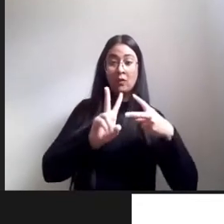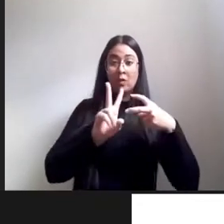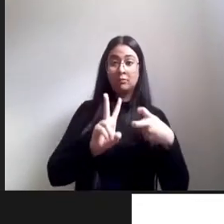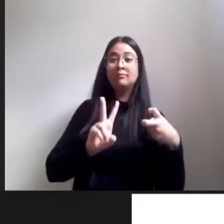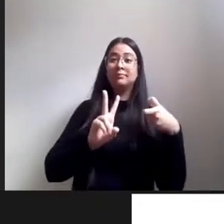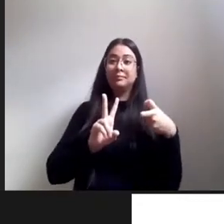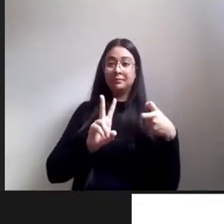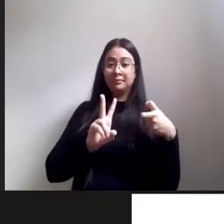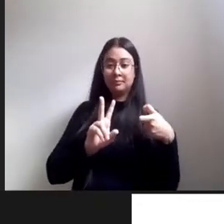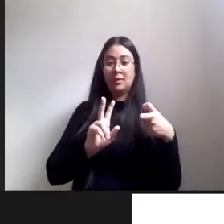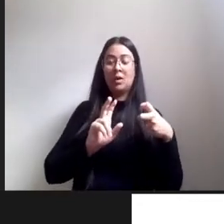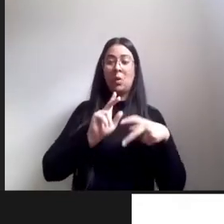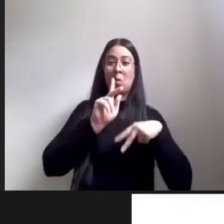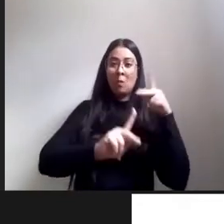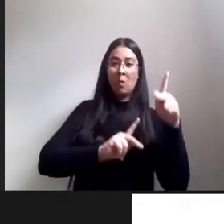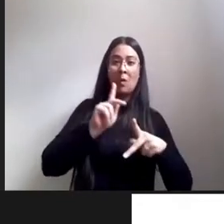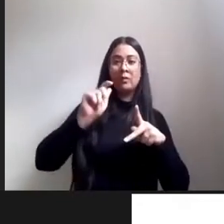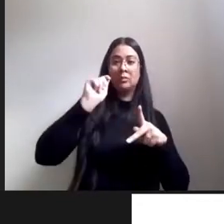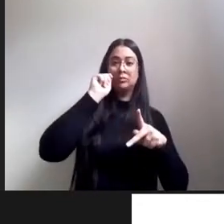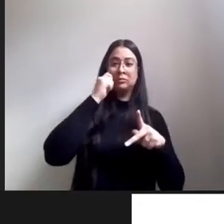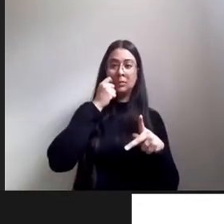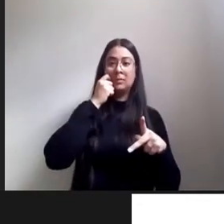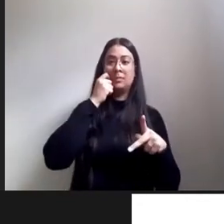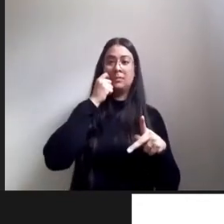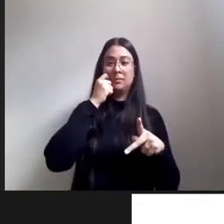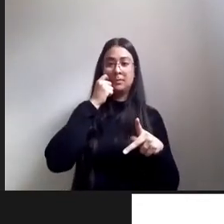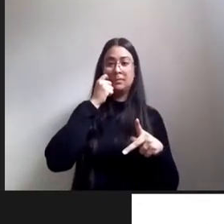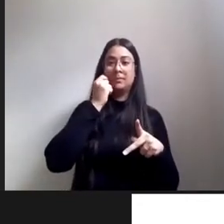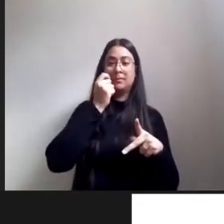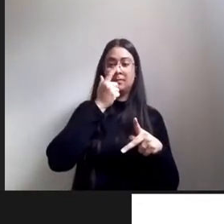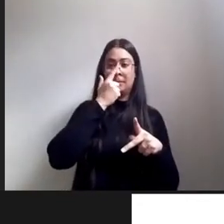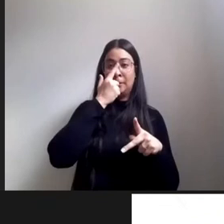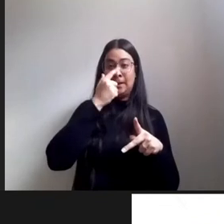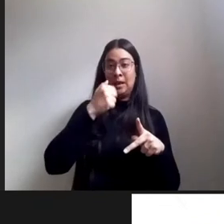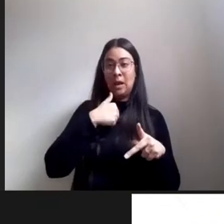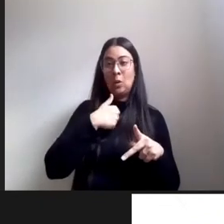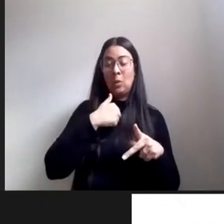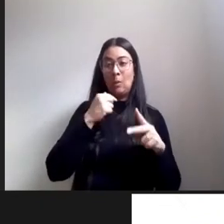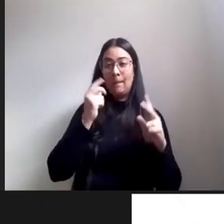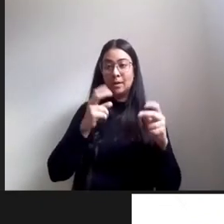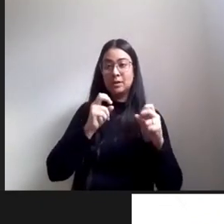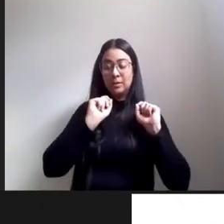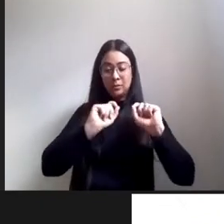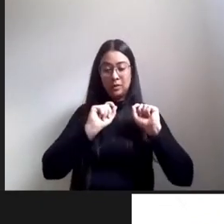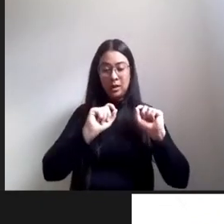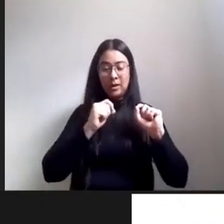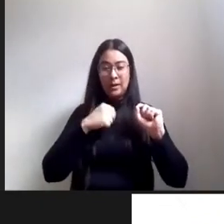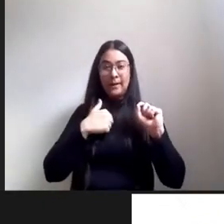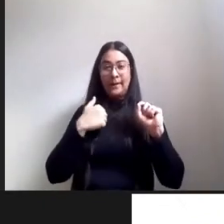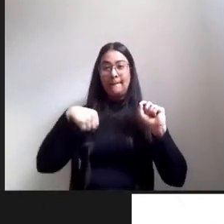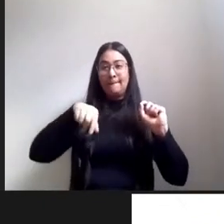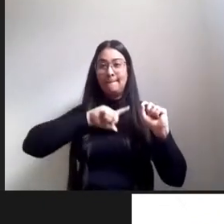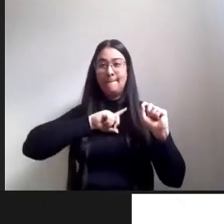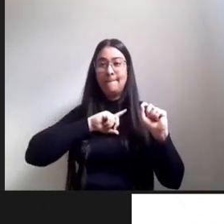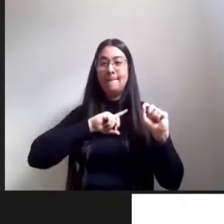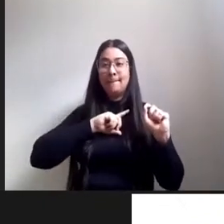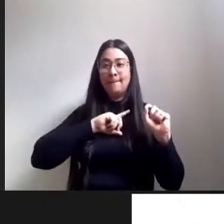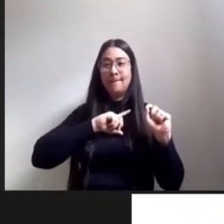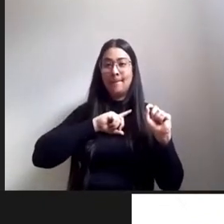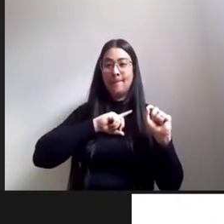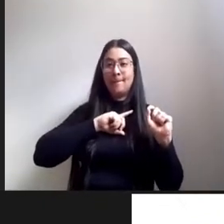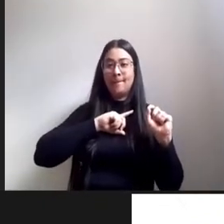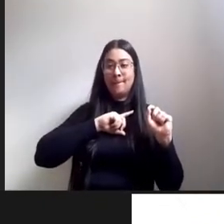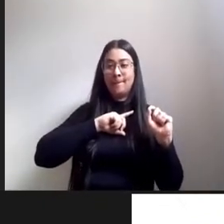periféricos sabe eu considero que nós estamos obviamente muito afetados pela